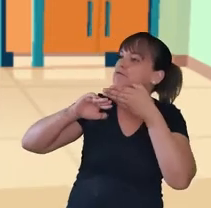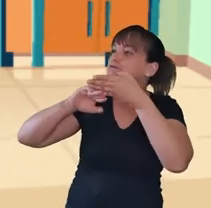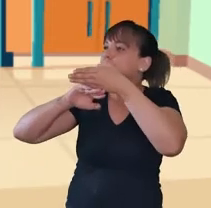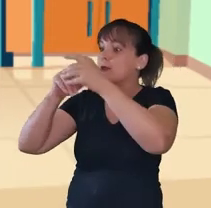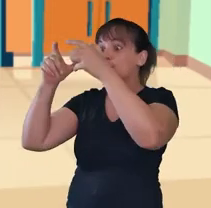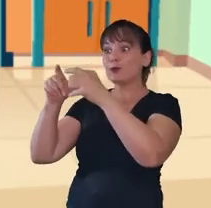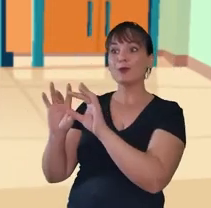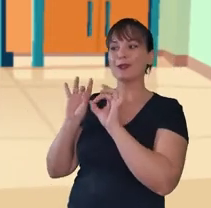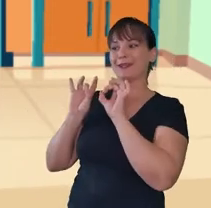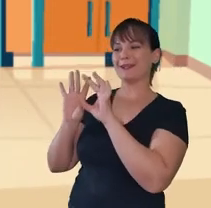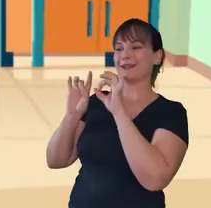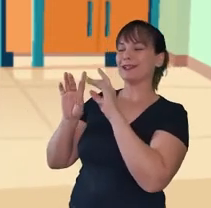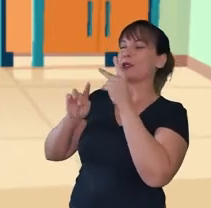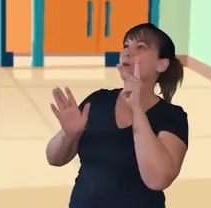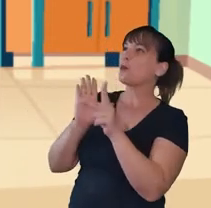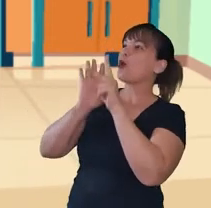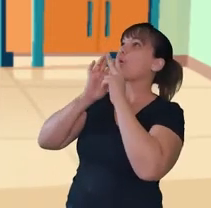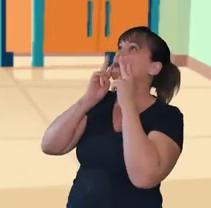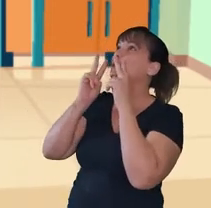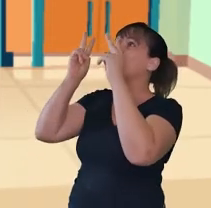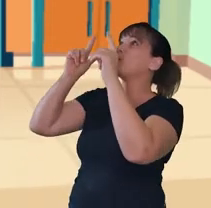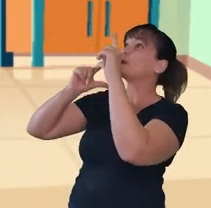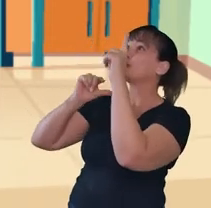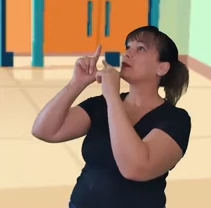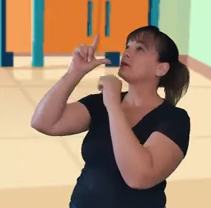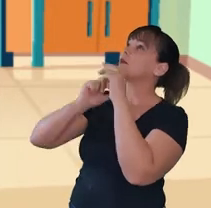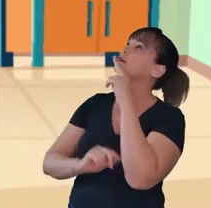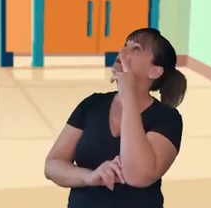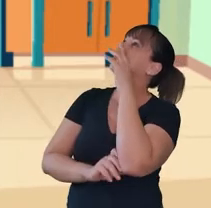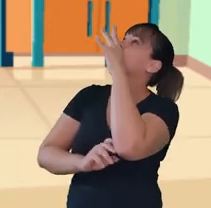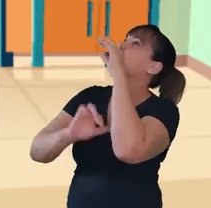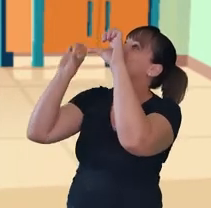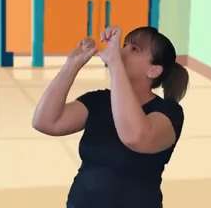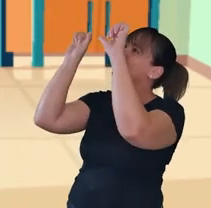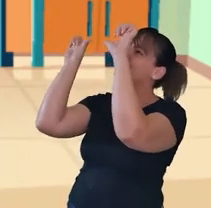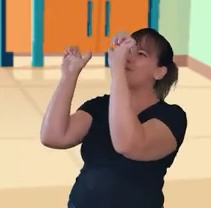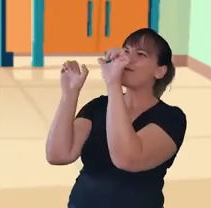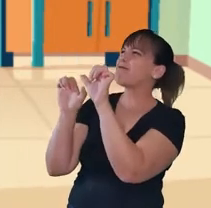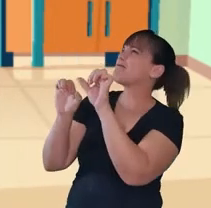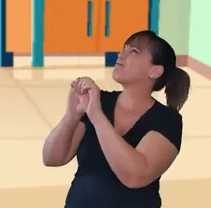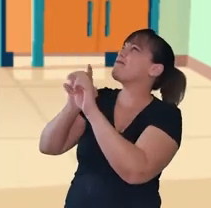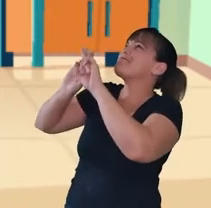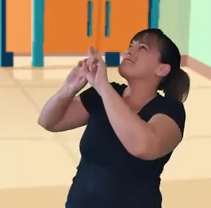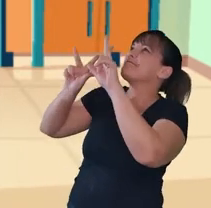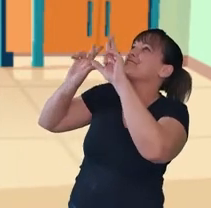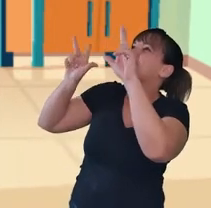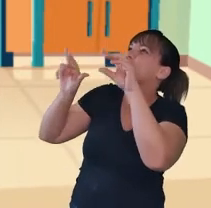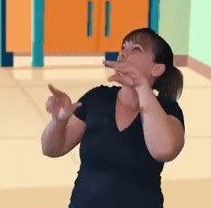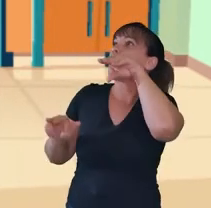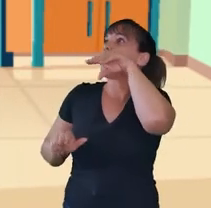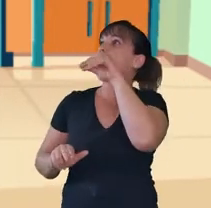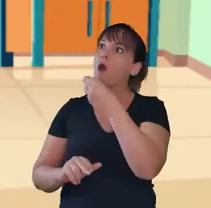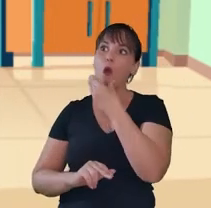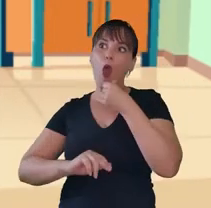num local especial para observar as estrelas. E ele avistava formatos de tudo quanto era jeito. Da